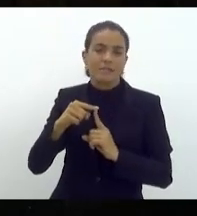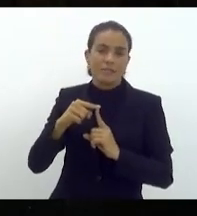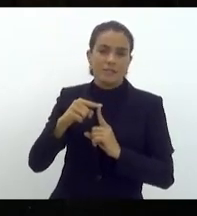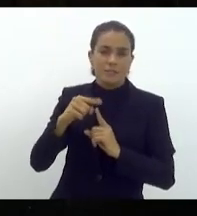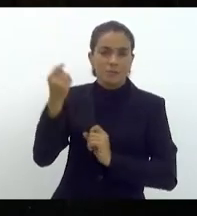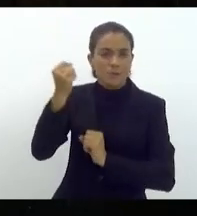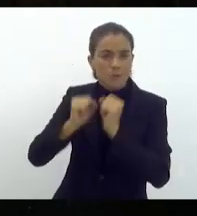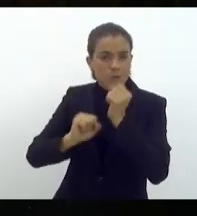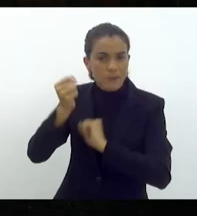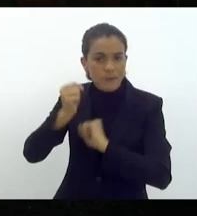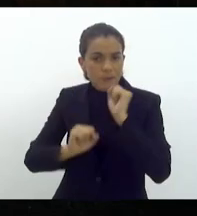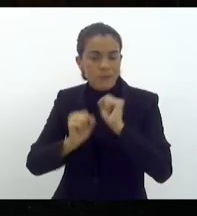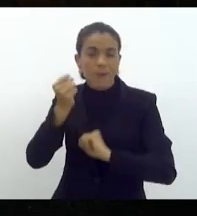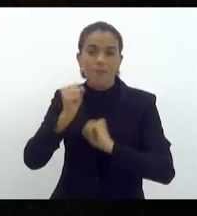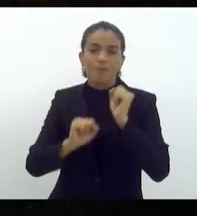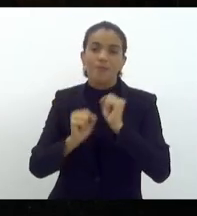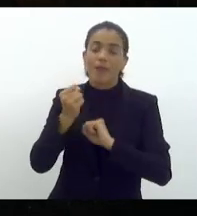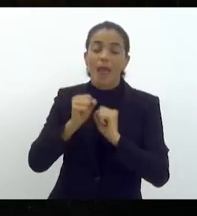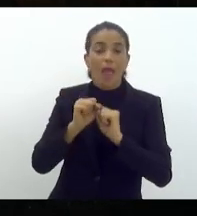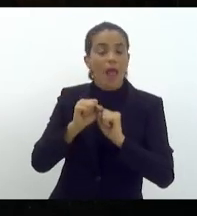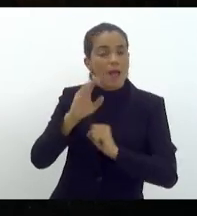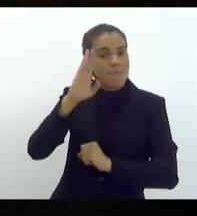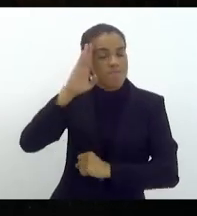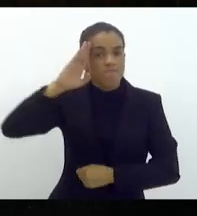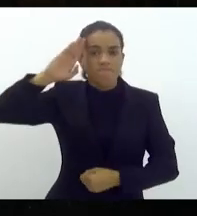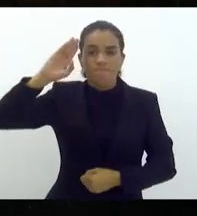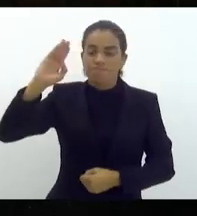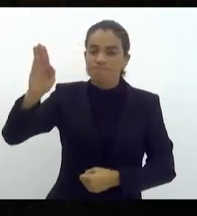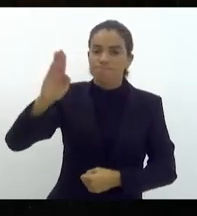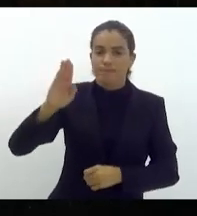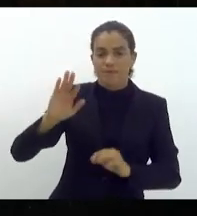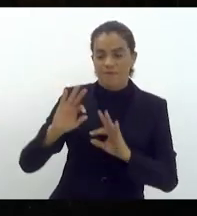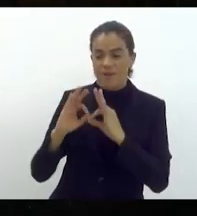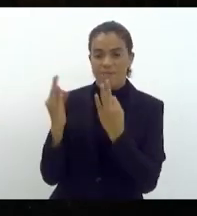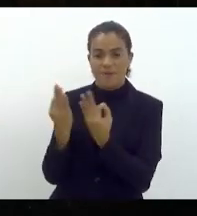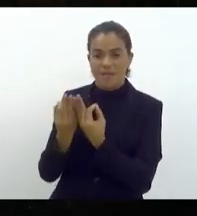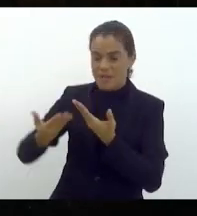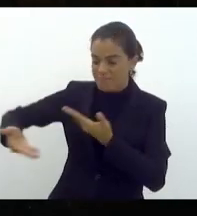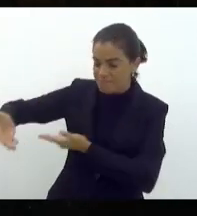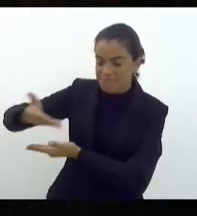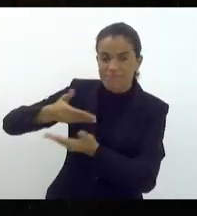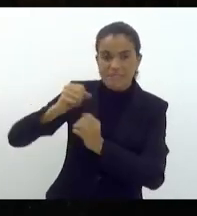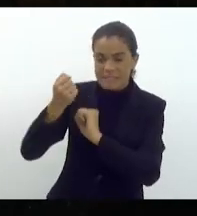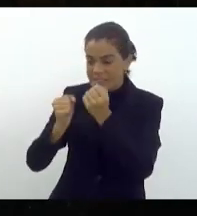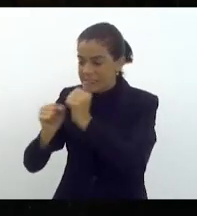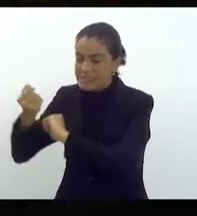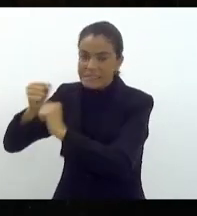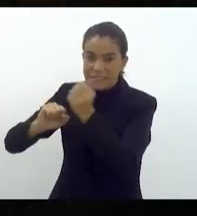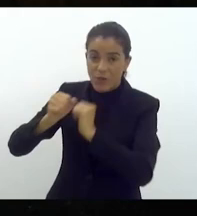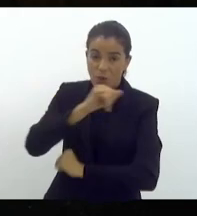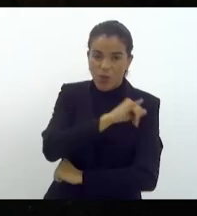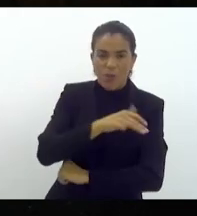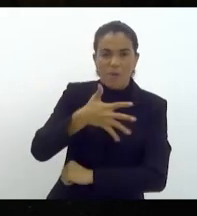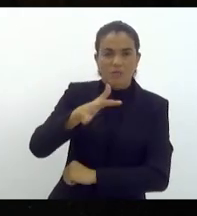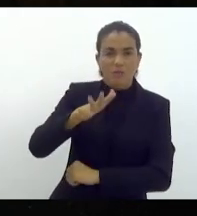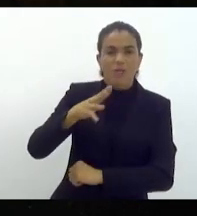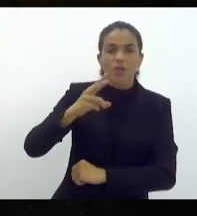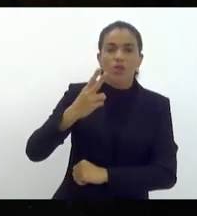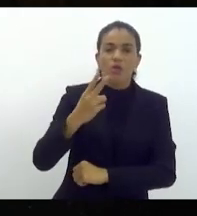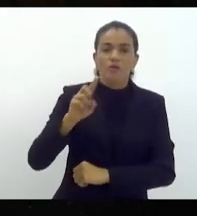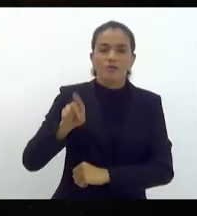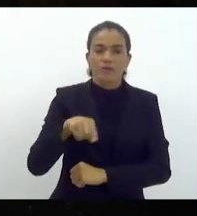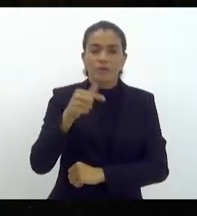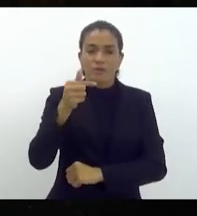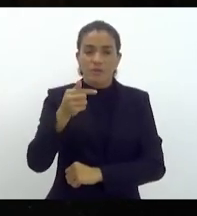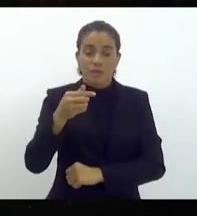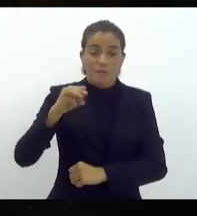produção é muito predominante familiarmente. No Rio de Janeiro possui aproximadamente 2,7